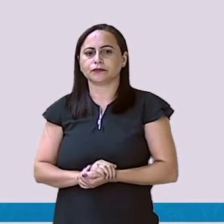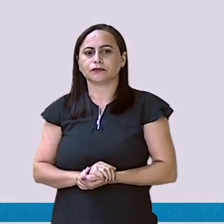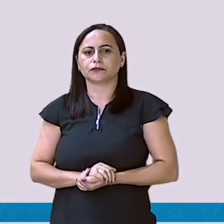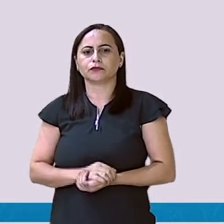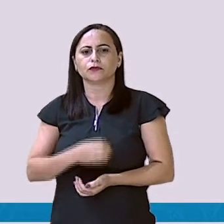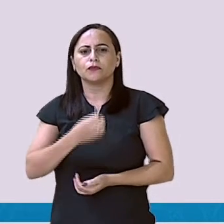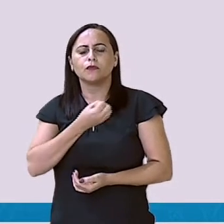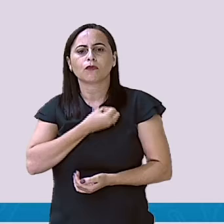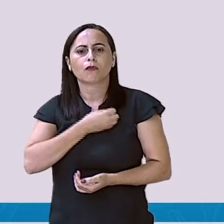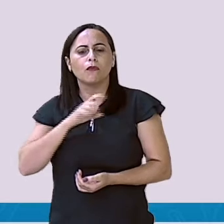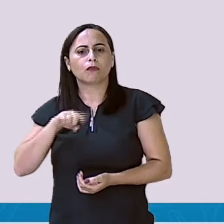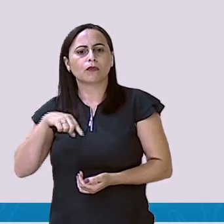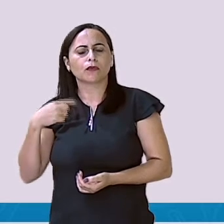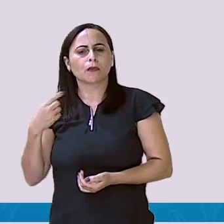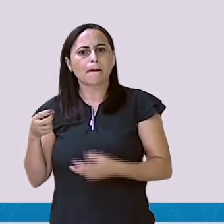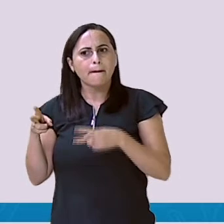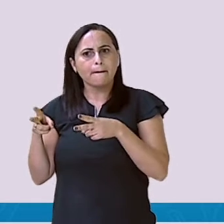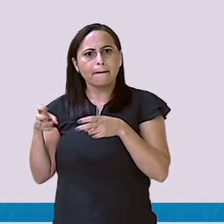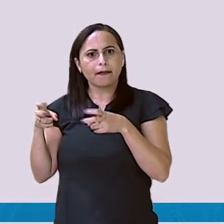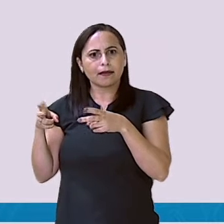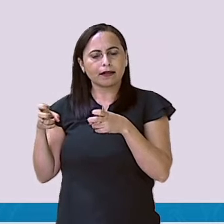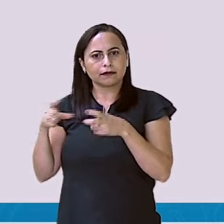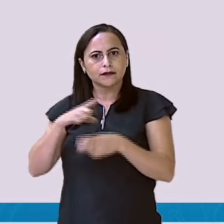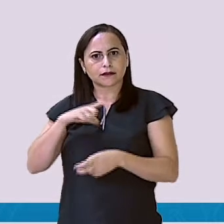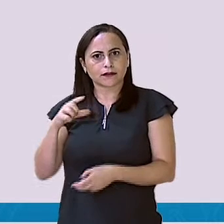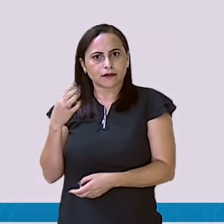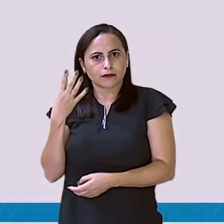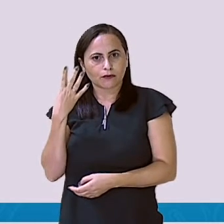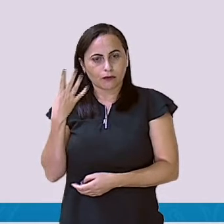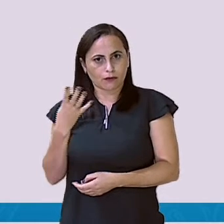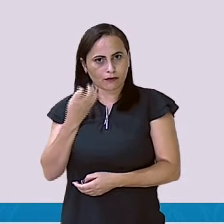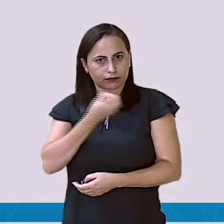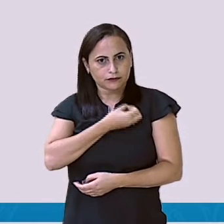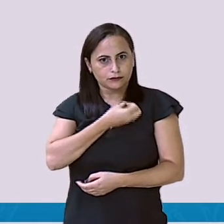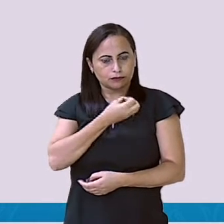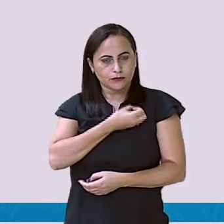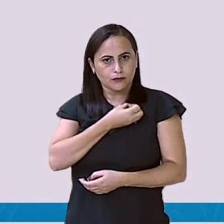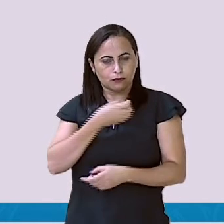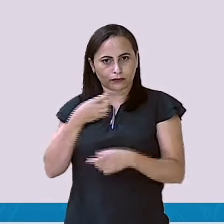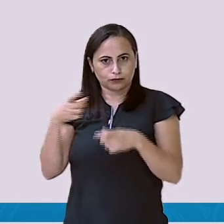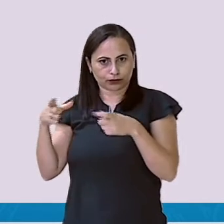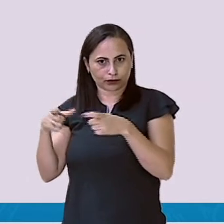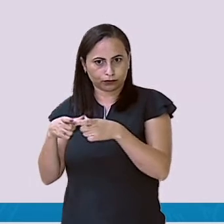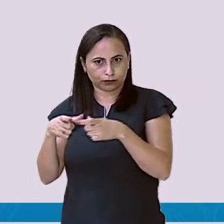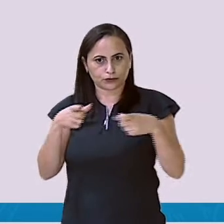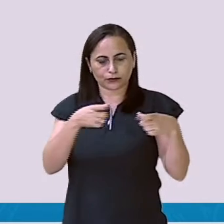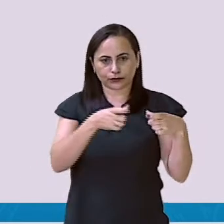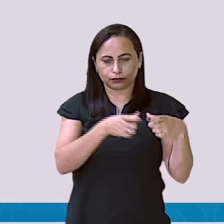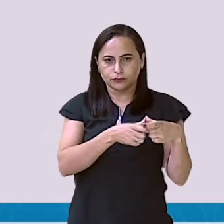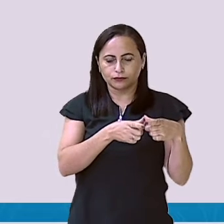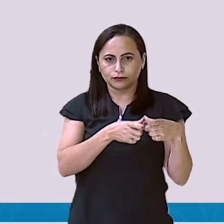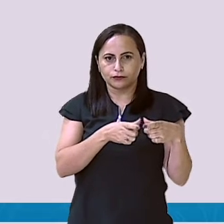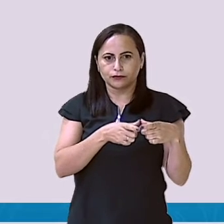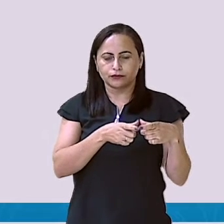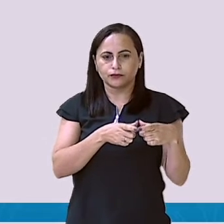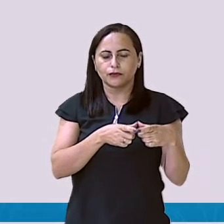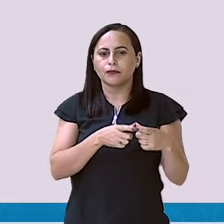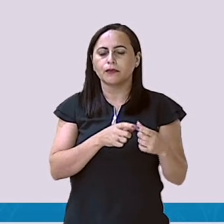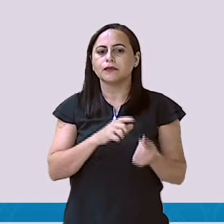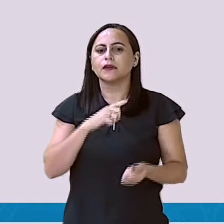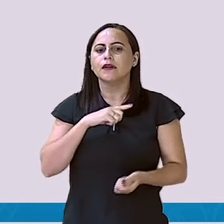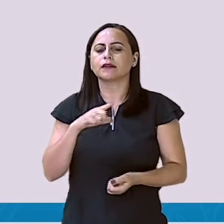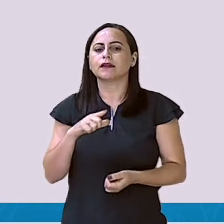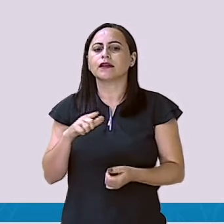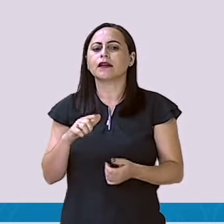Percebendo que existem 4 algarismos em cada valor. Então, nós